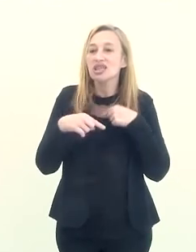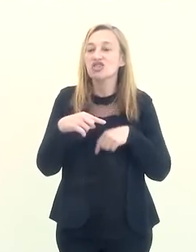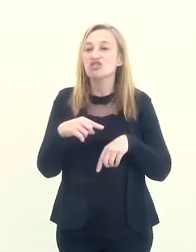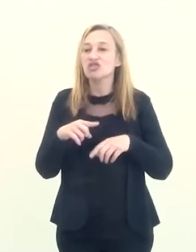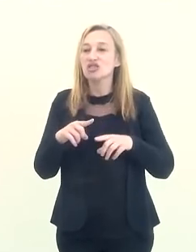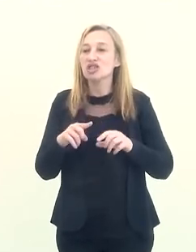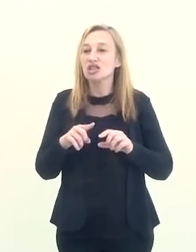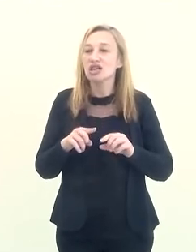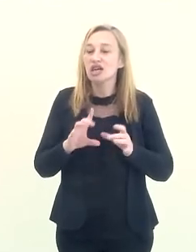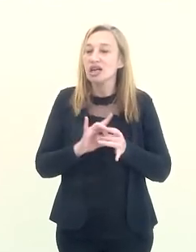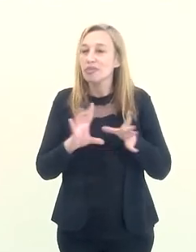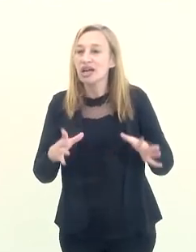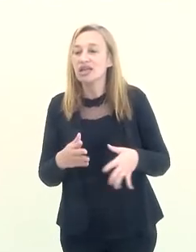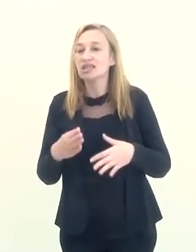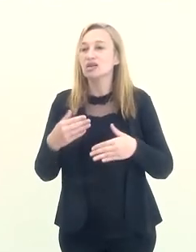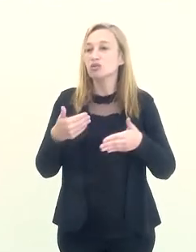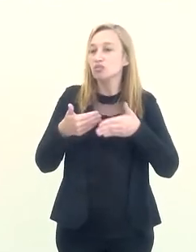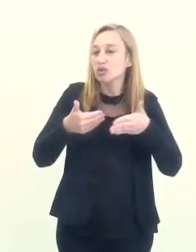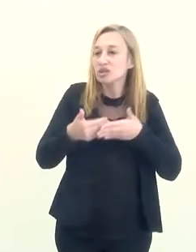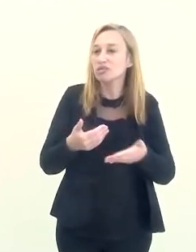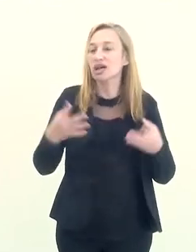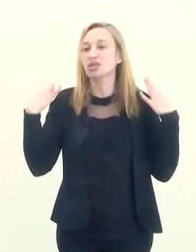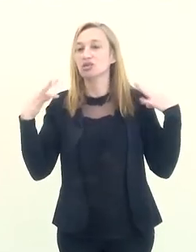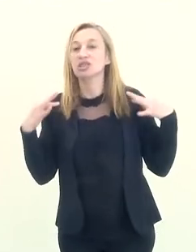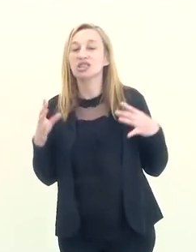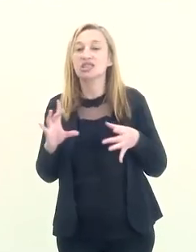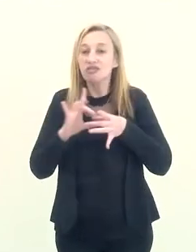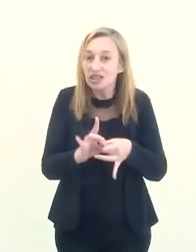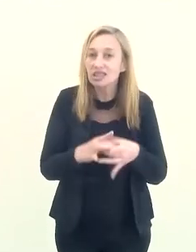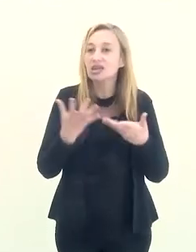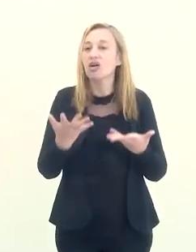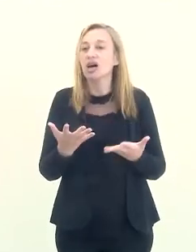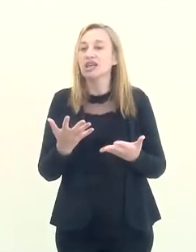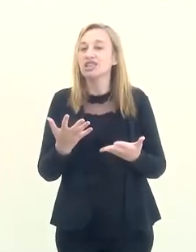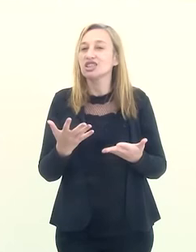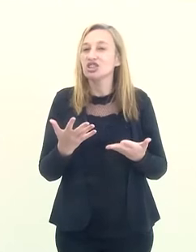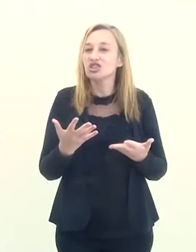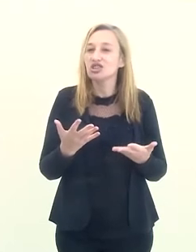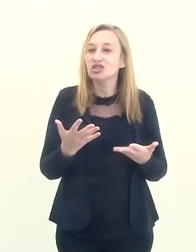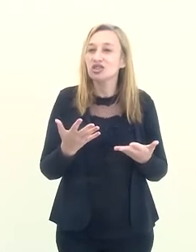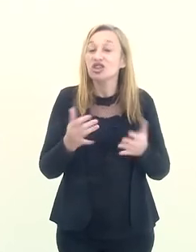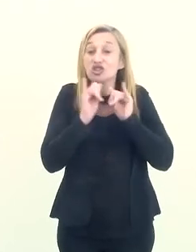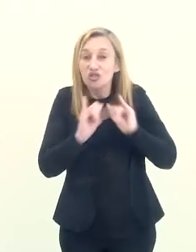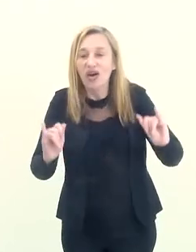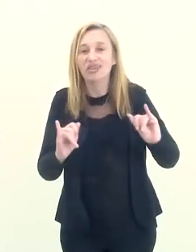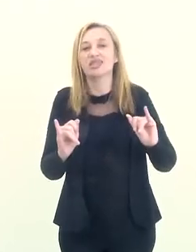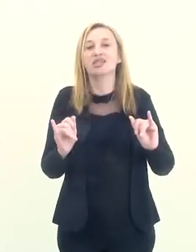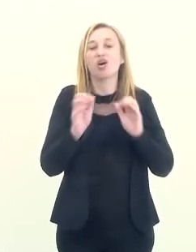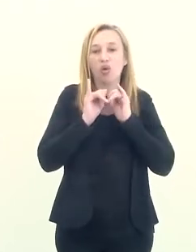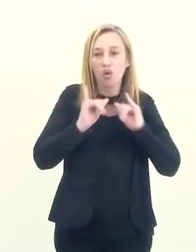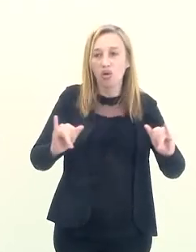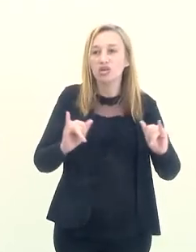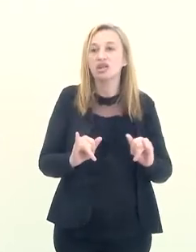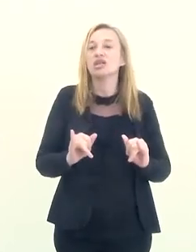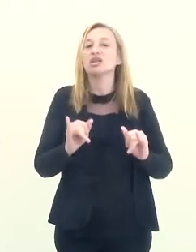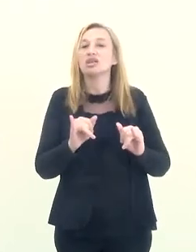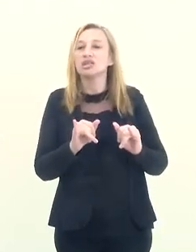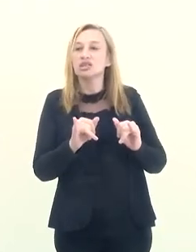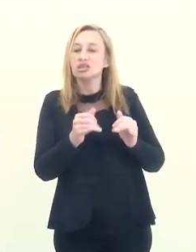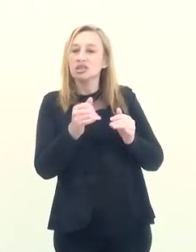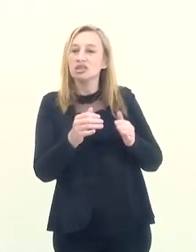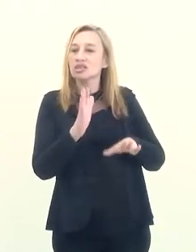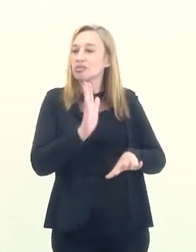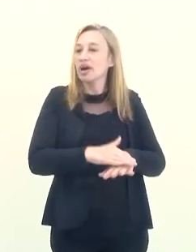ativação de um turismo de proximidade, mas também de fixação e de divulgação desses